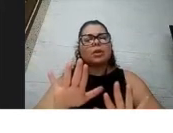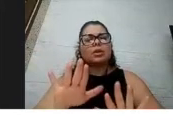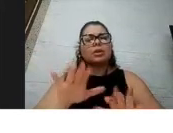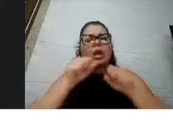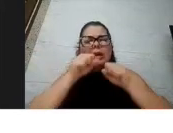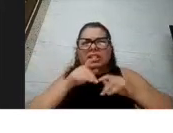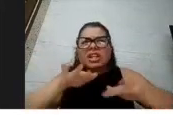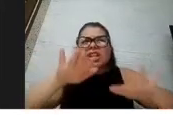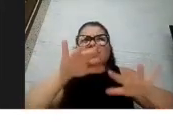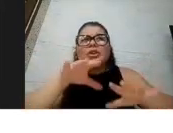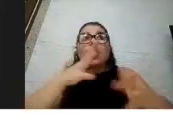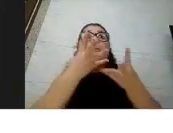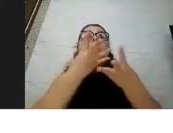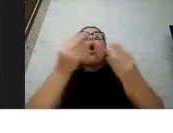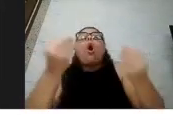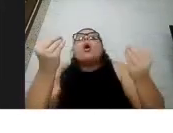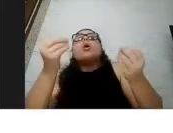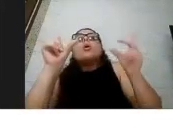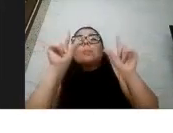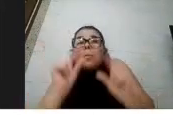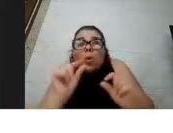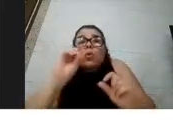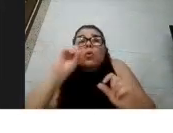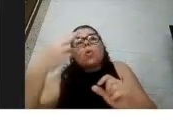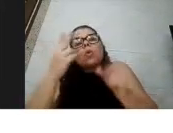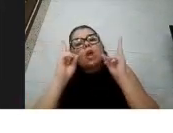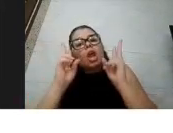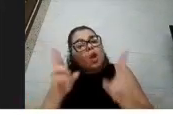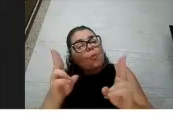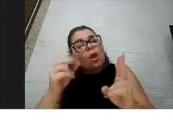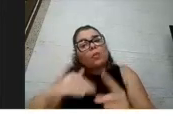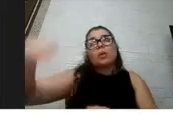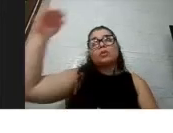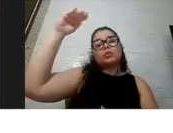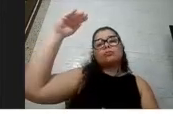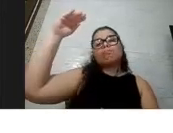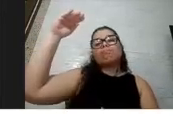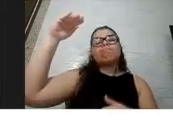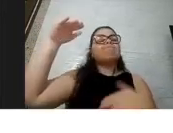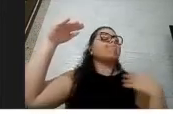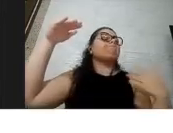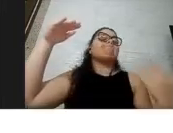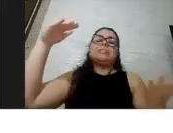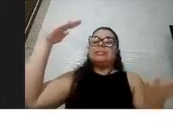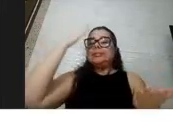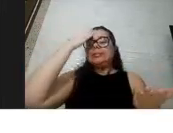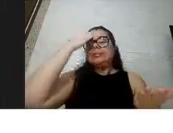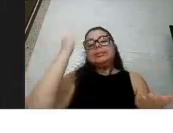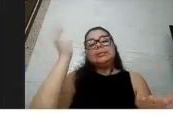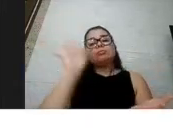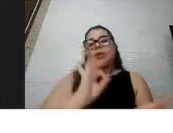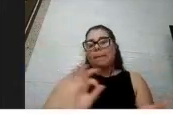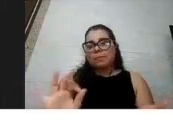transmite pouco ou transmite igual aos adultos, a gente ainda não tem exatamente uma resposta